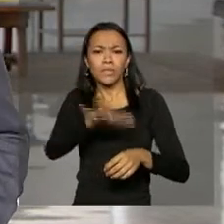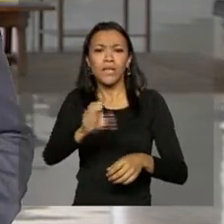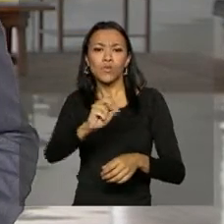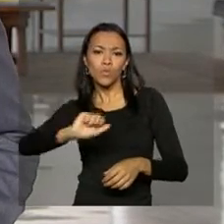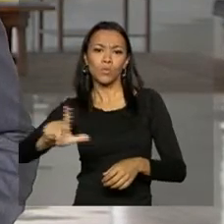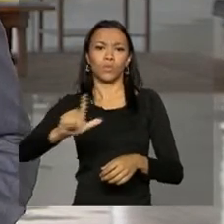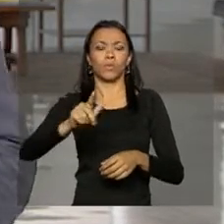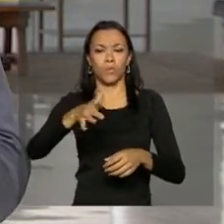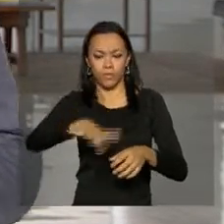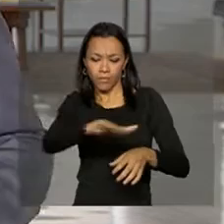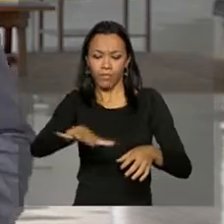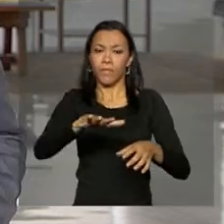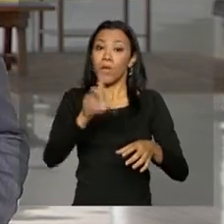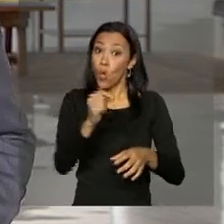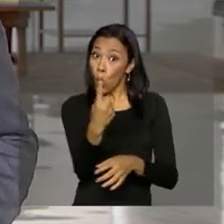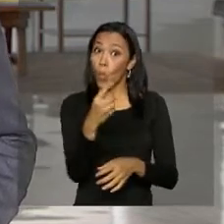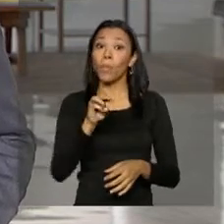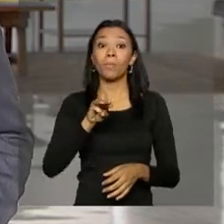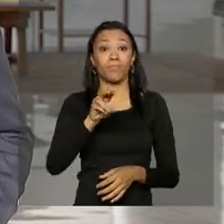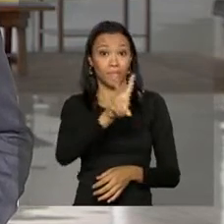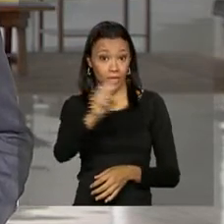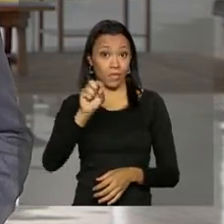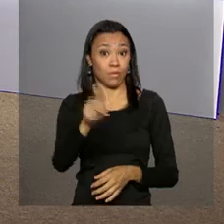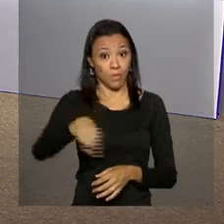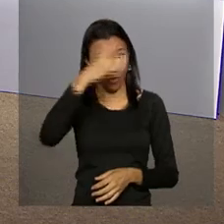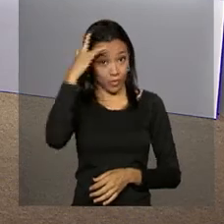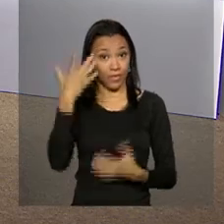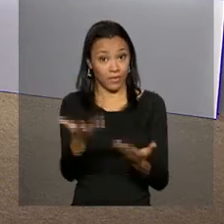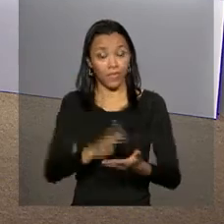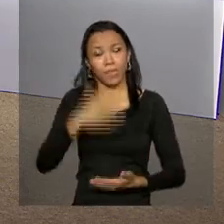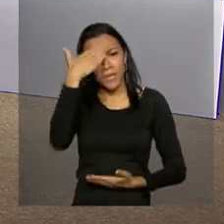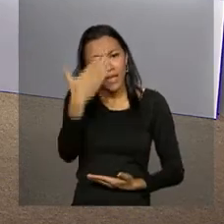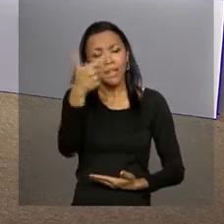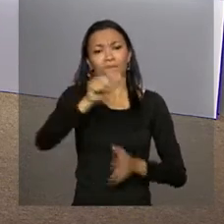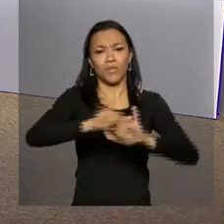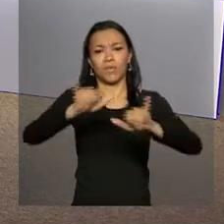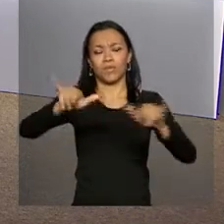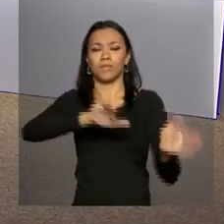diretamente cerca de um milhão e meio de pessoas. Daniela. Obrigada, Leandro, pelas suas informações.